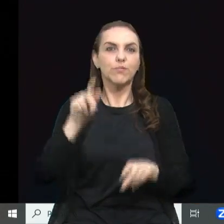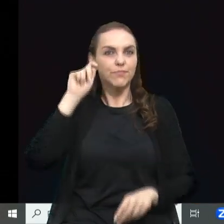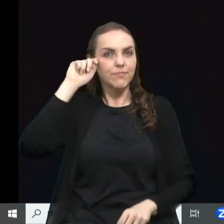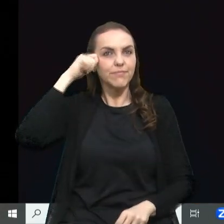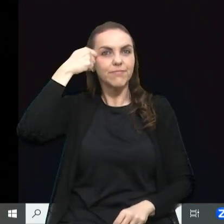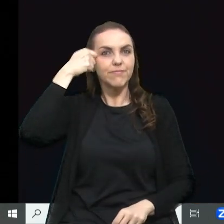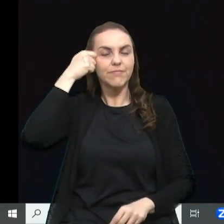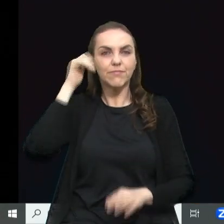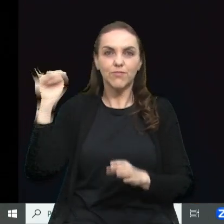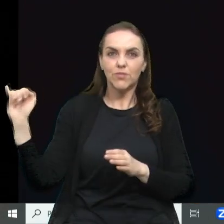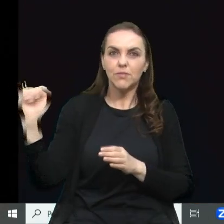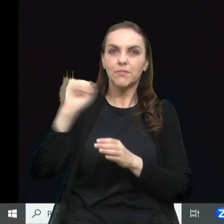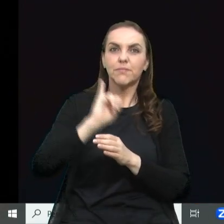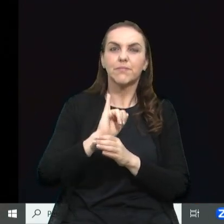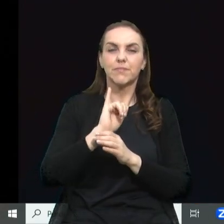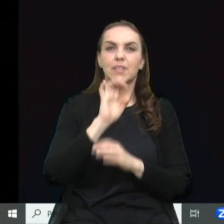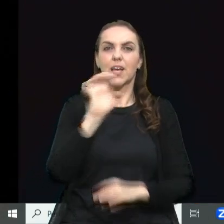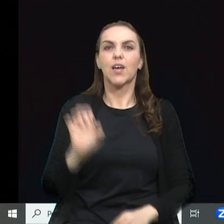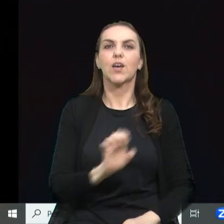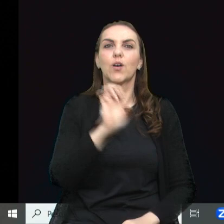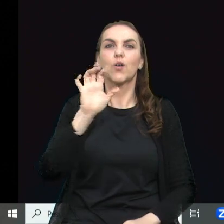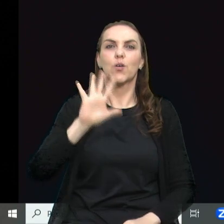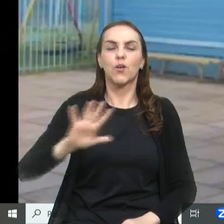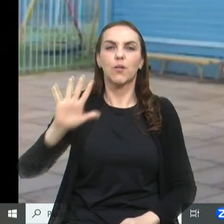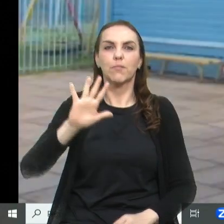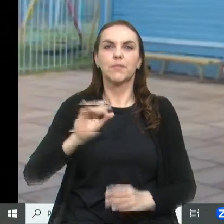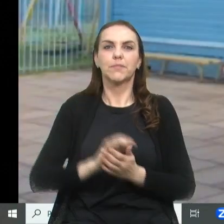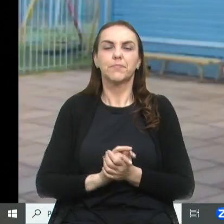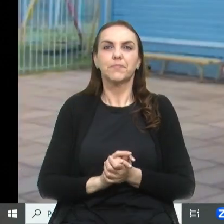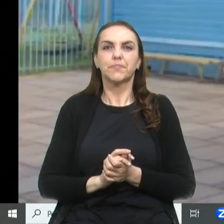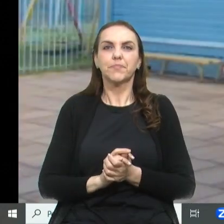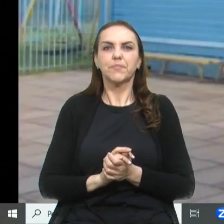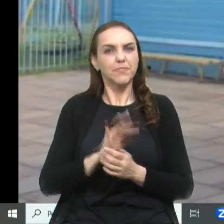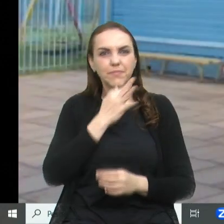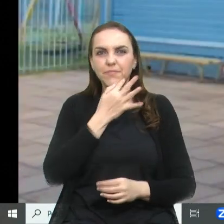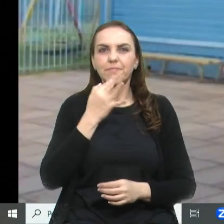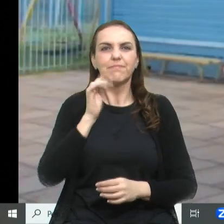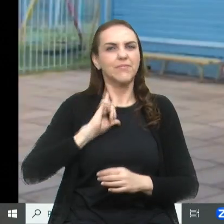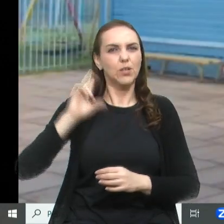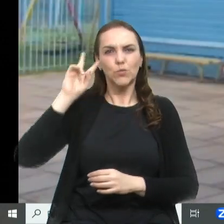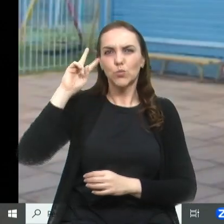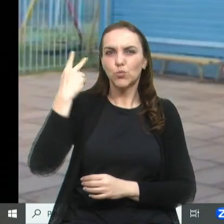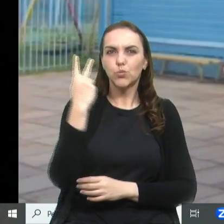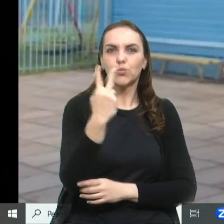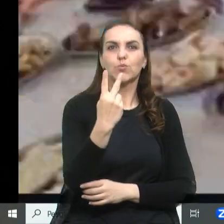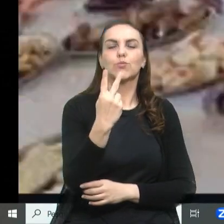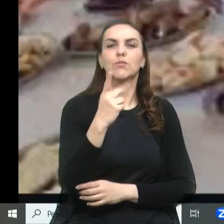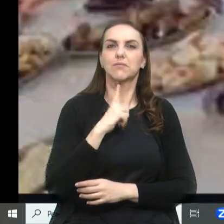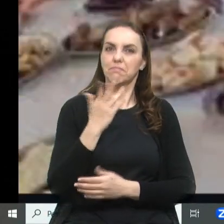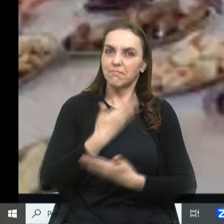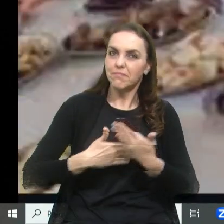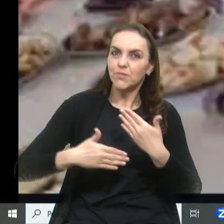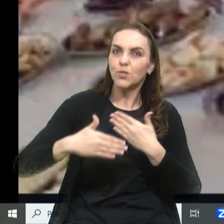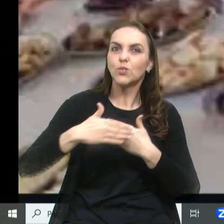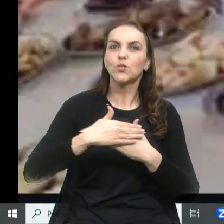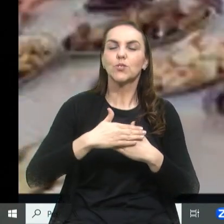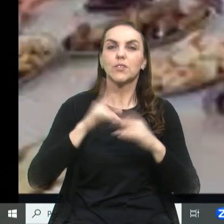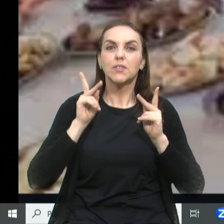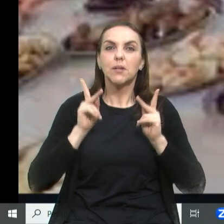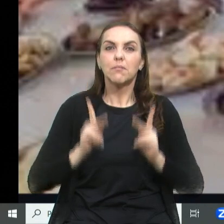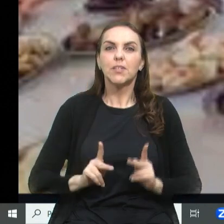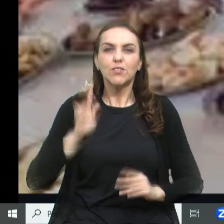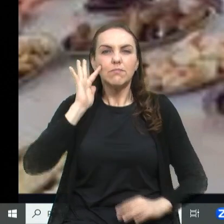Forqueta tem história. Forqueta tem tudo, porque as pessoas são sonhadoras e